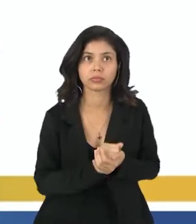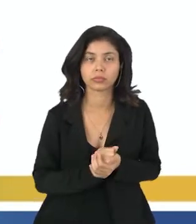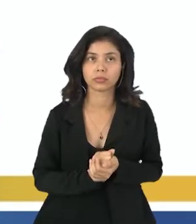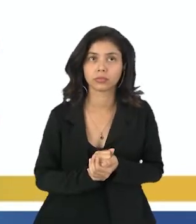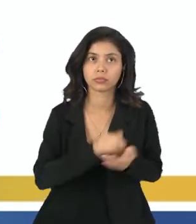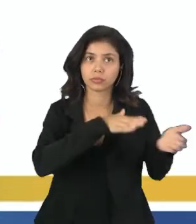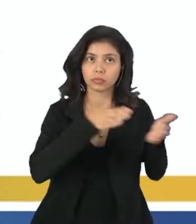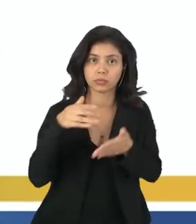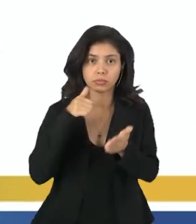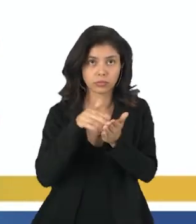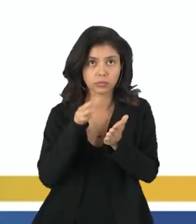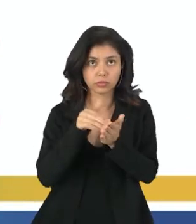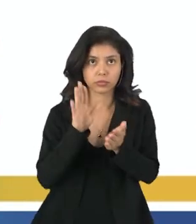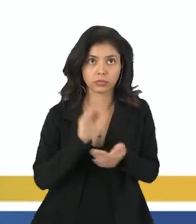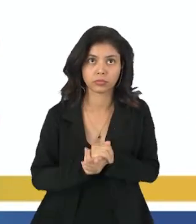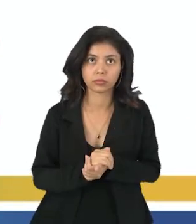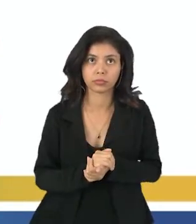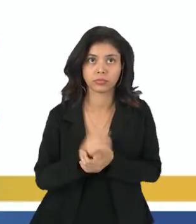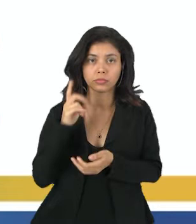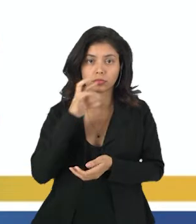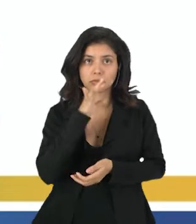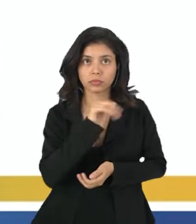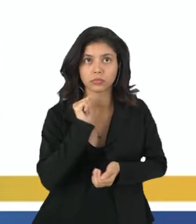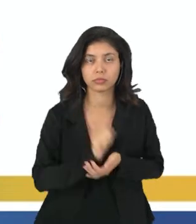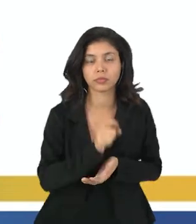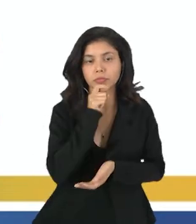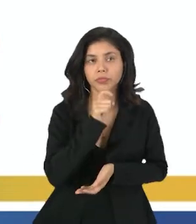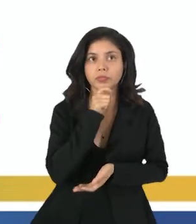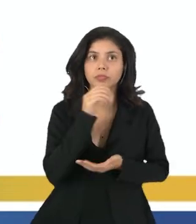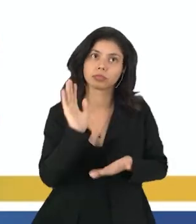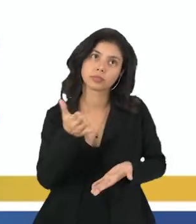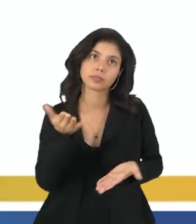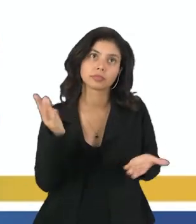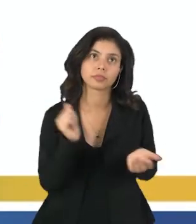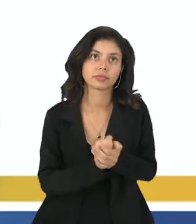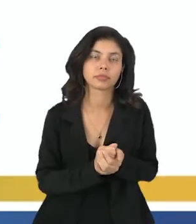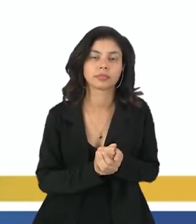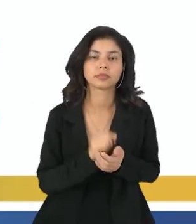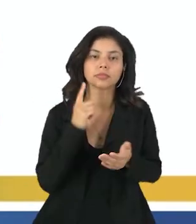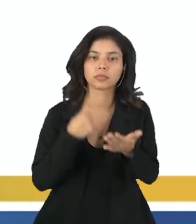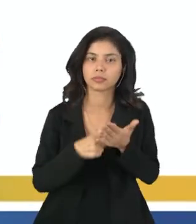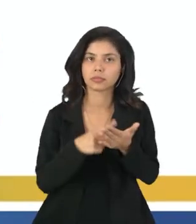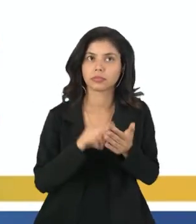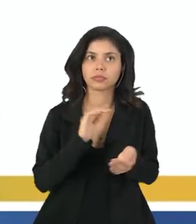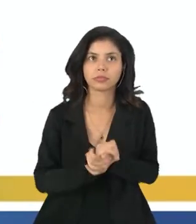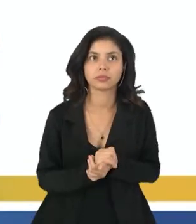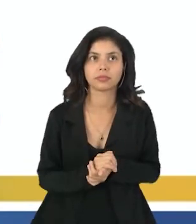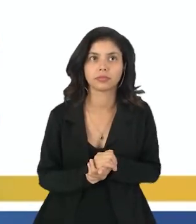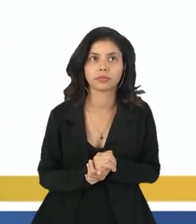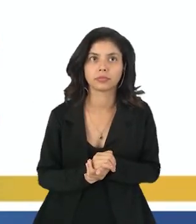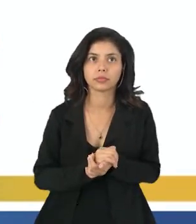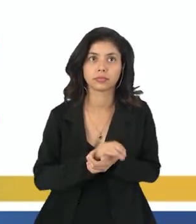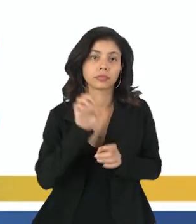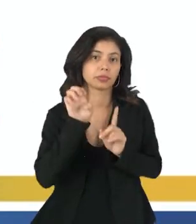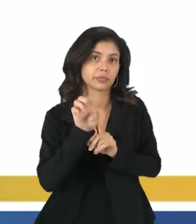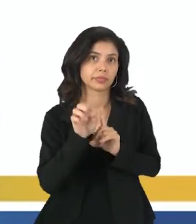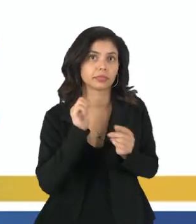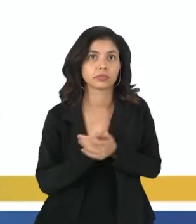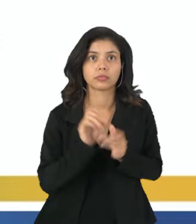rejeita parte desse calor para uma fonte fria. Então nós temos nosso gabarito já, né? Só para cumprir tabela, vamos aqui na letra E.